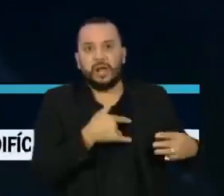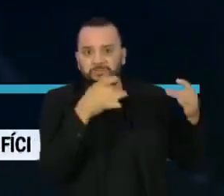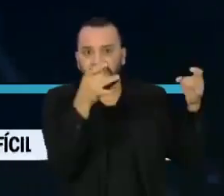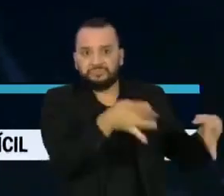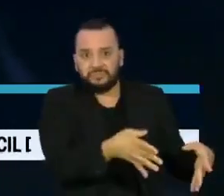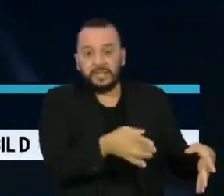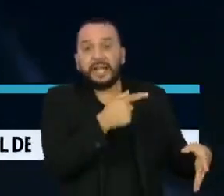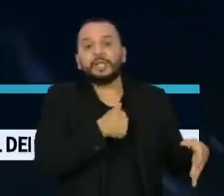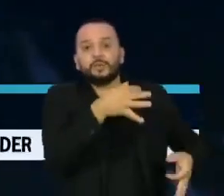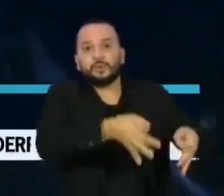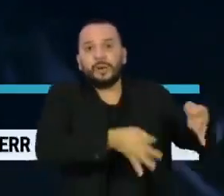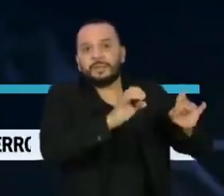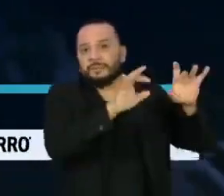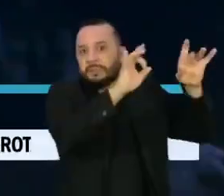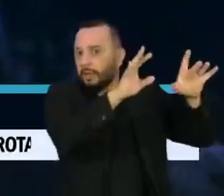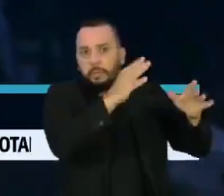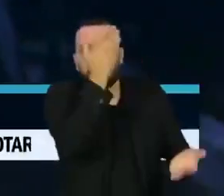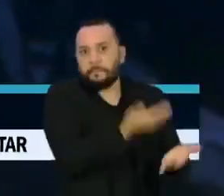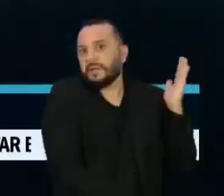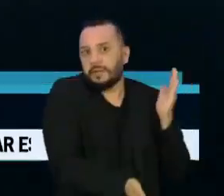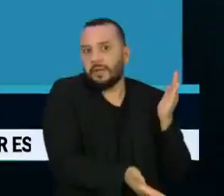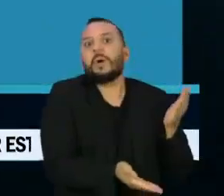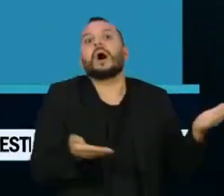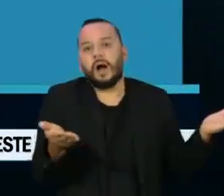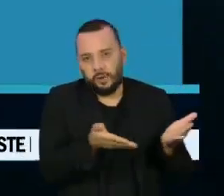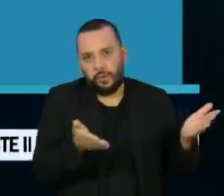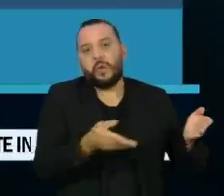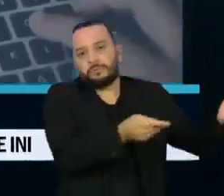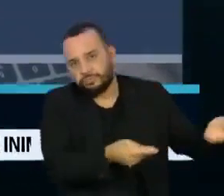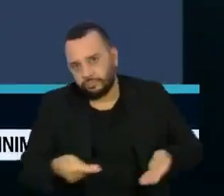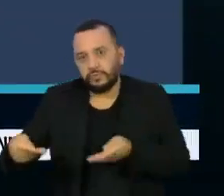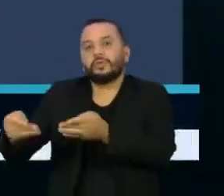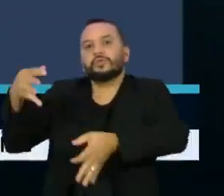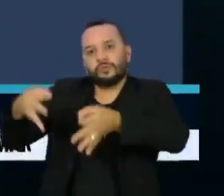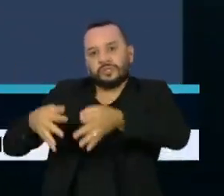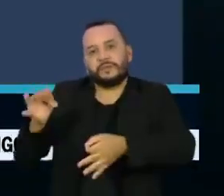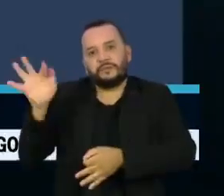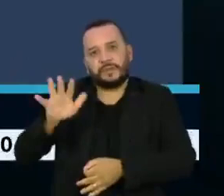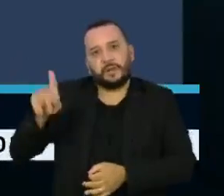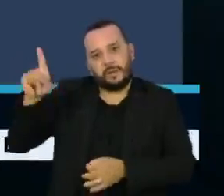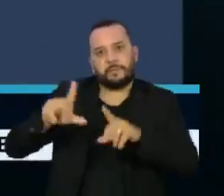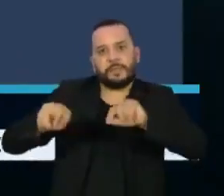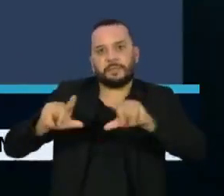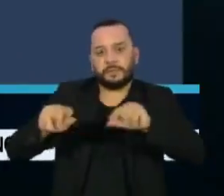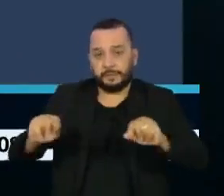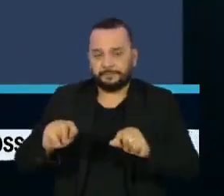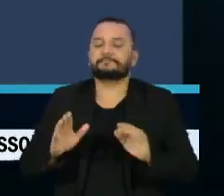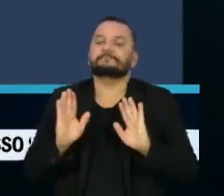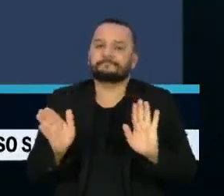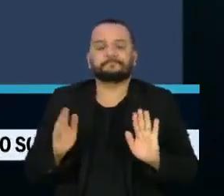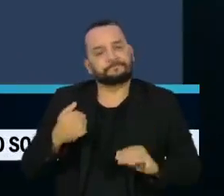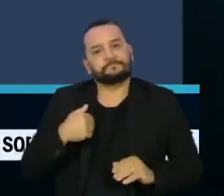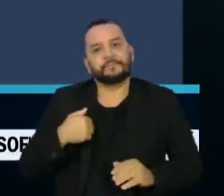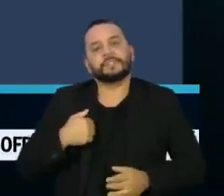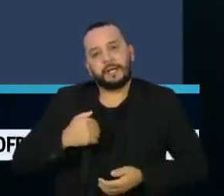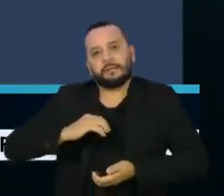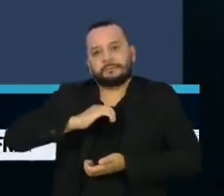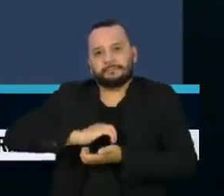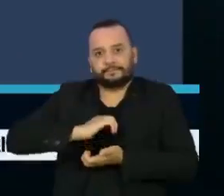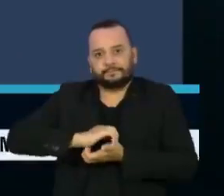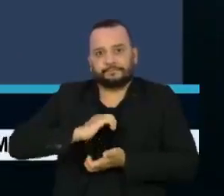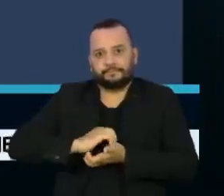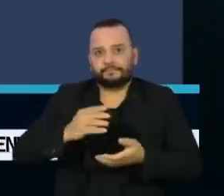caso deve seguir na Justiça Federal de Brasília. Foi enviada ao presidente do Supremo Tribunal Federal, Luiz Fux.